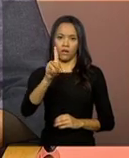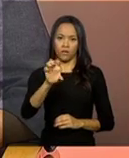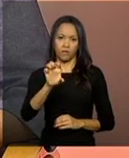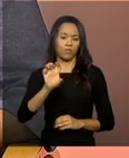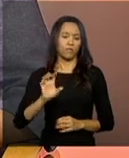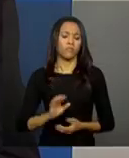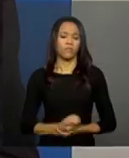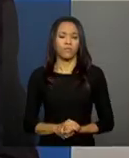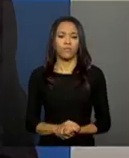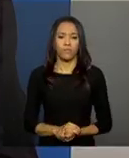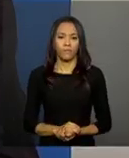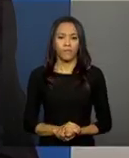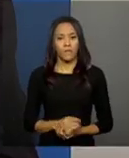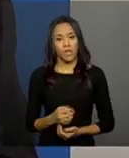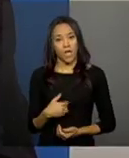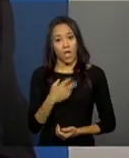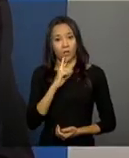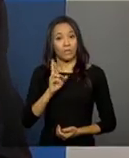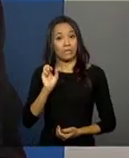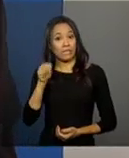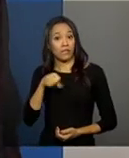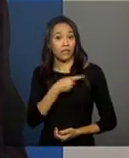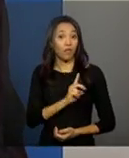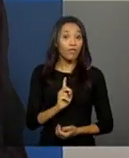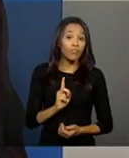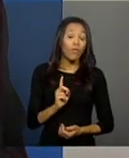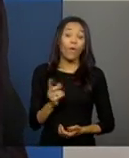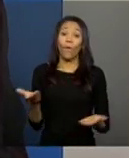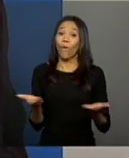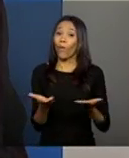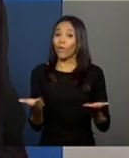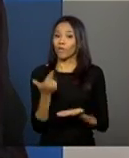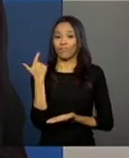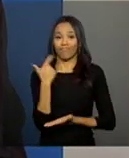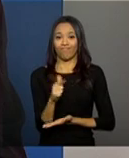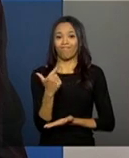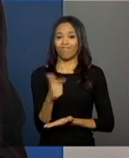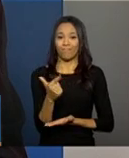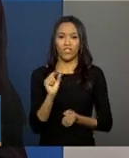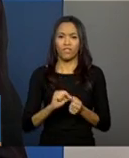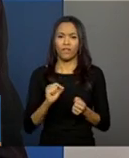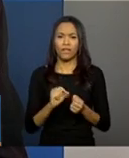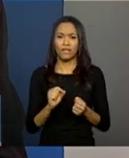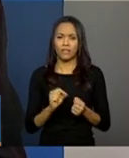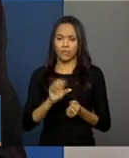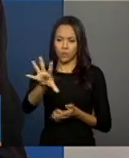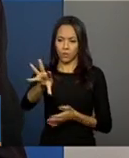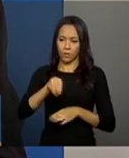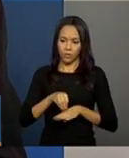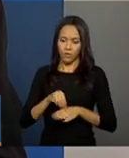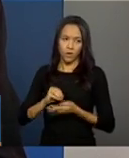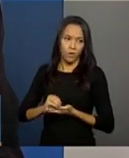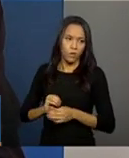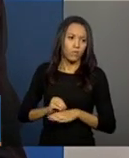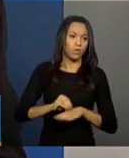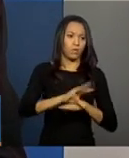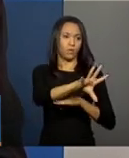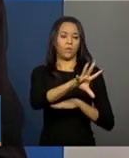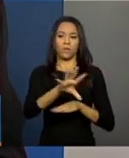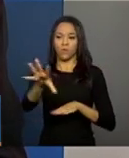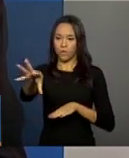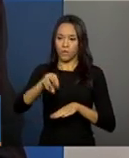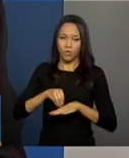Sempre digo sim e não. Hoje não tem. Hoje a gente não consegue ainda fazer exportação e importação dos dados de forma